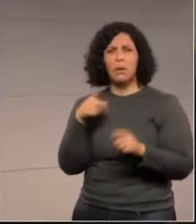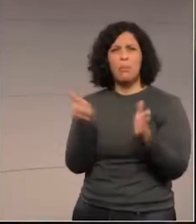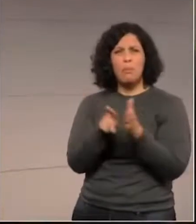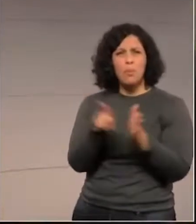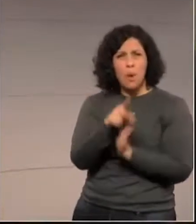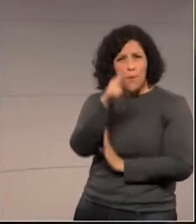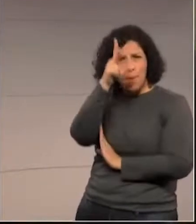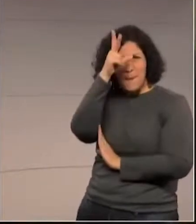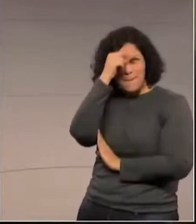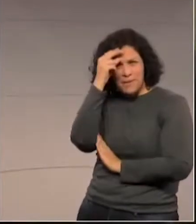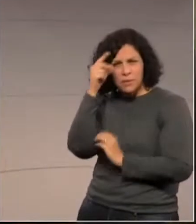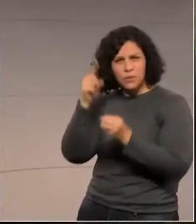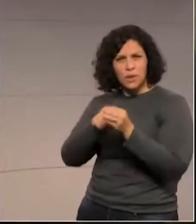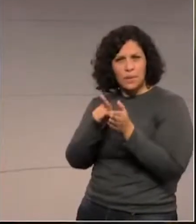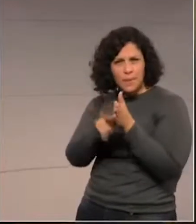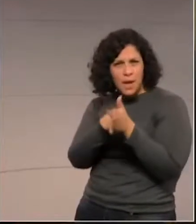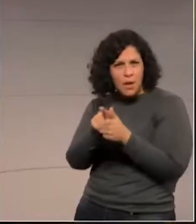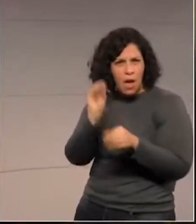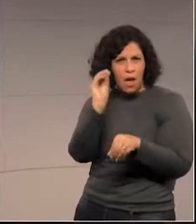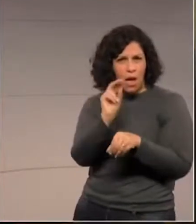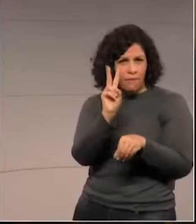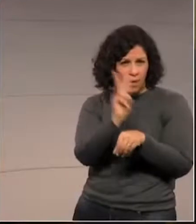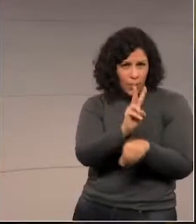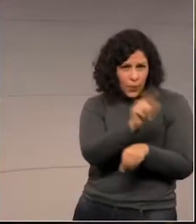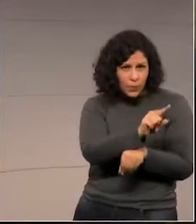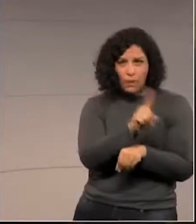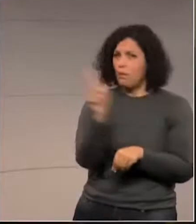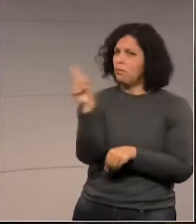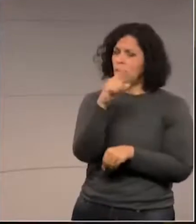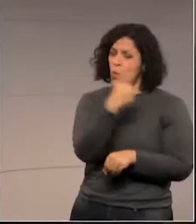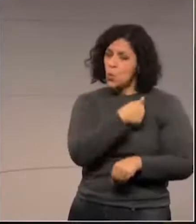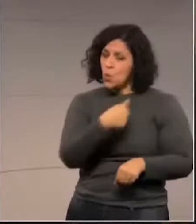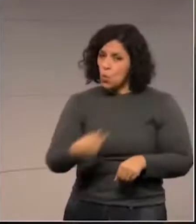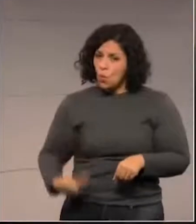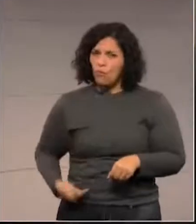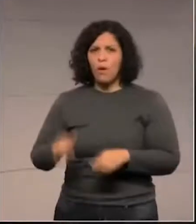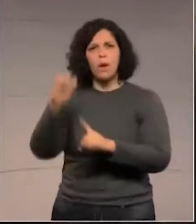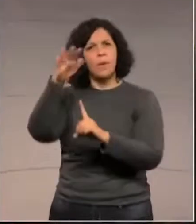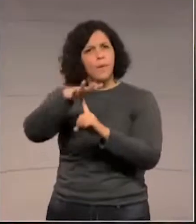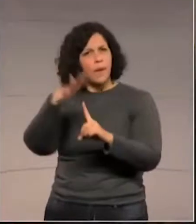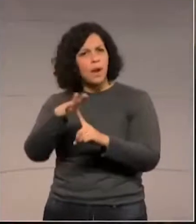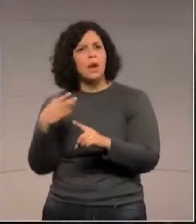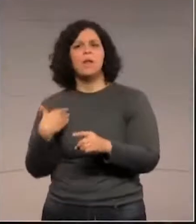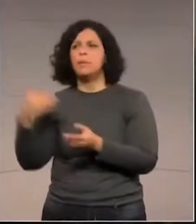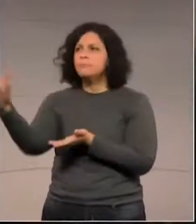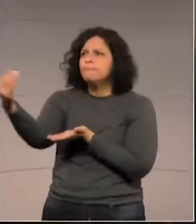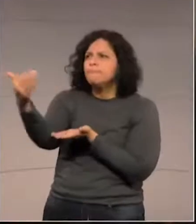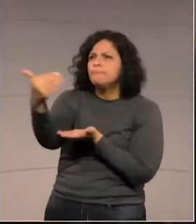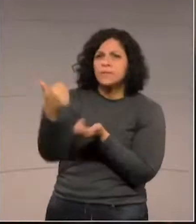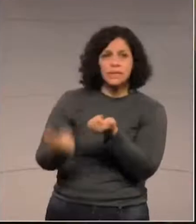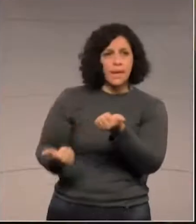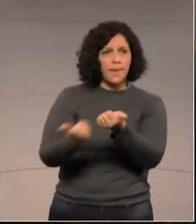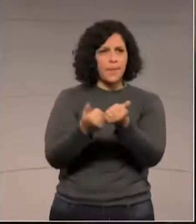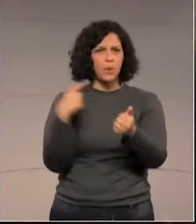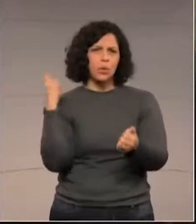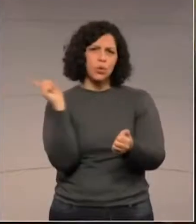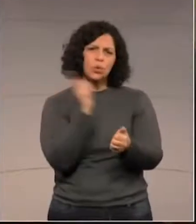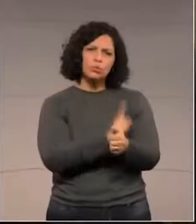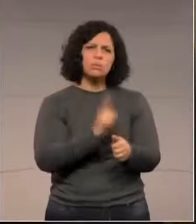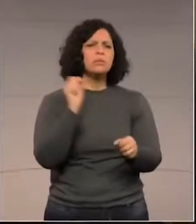Prefeitura de Paranaguá. O governo do Estado tem que se envolver, juntar todos os apoios necessários para uma resolução